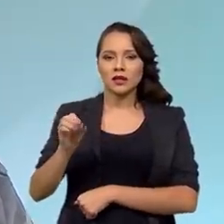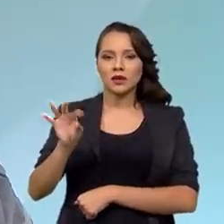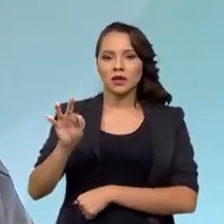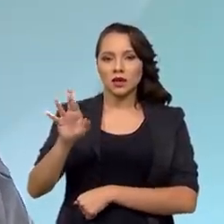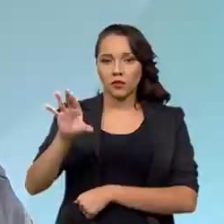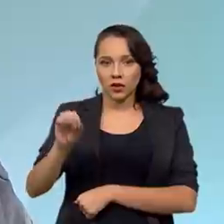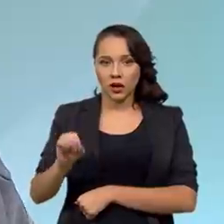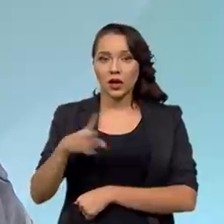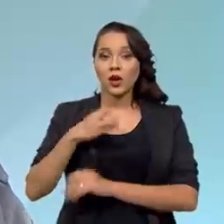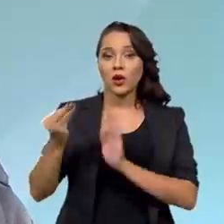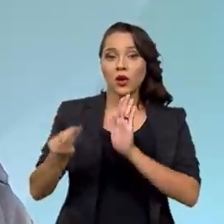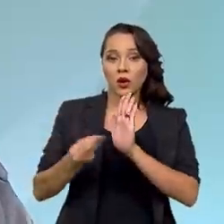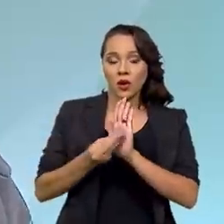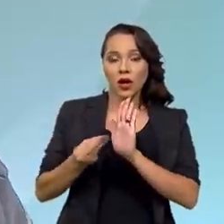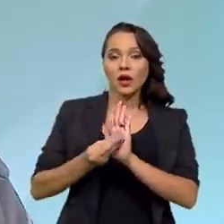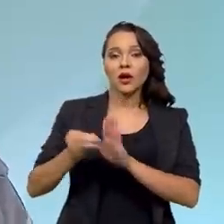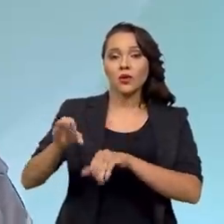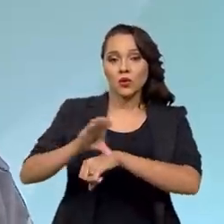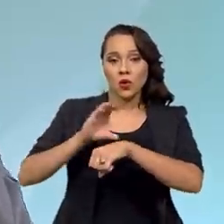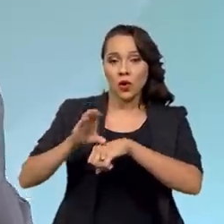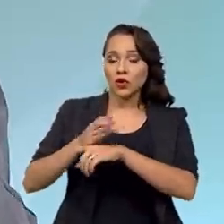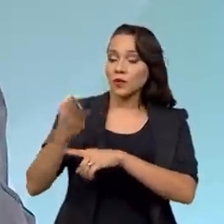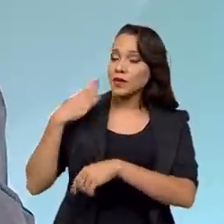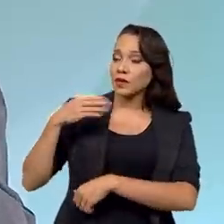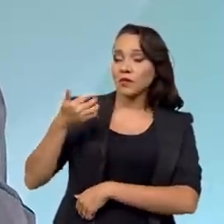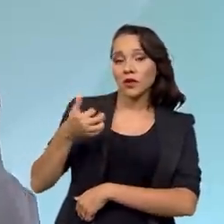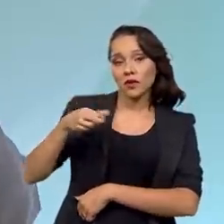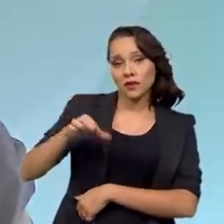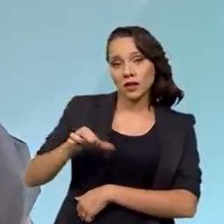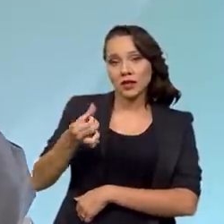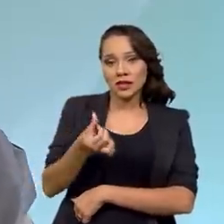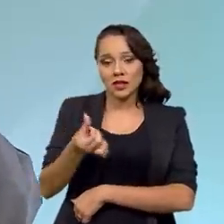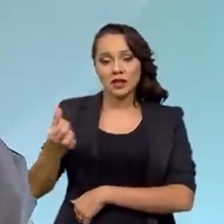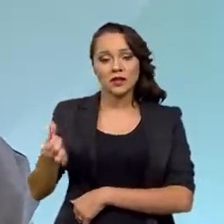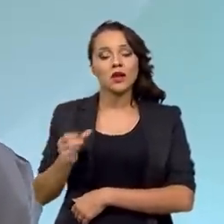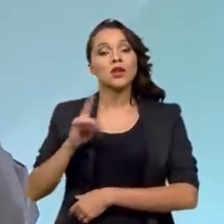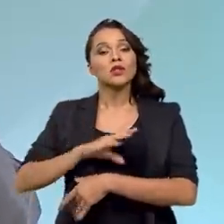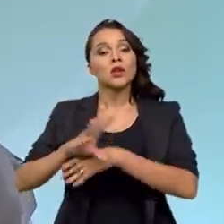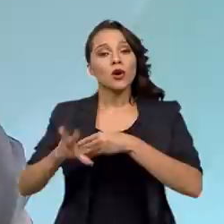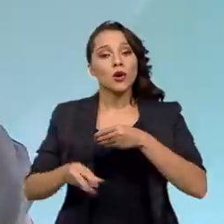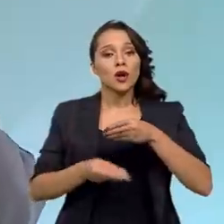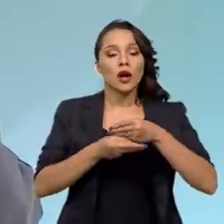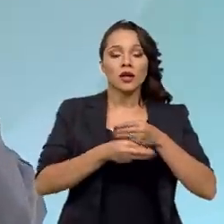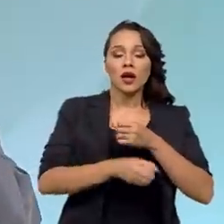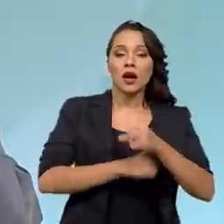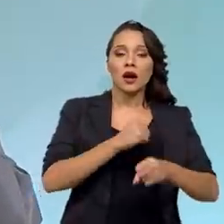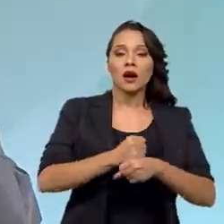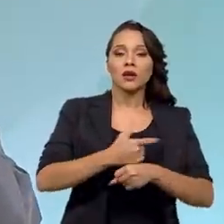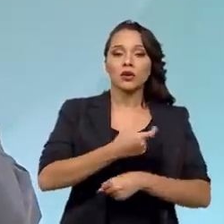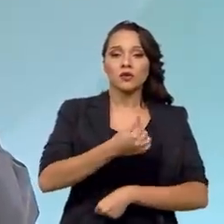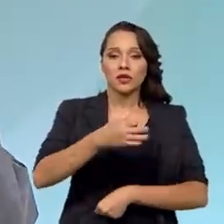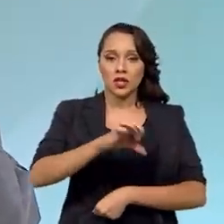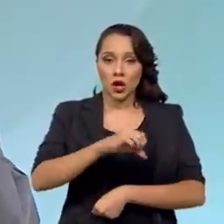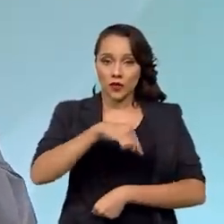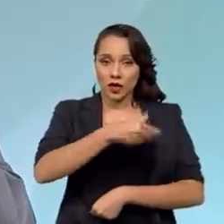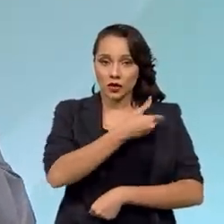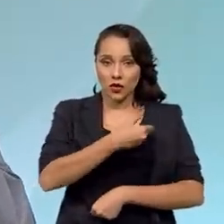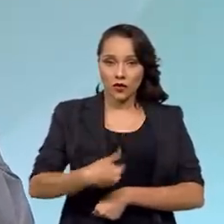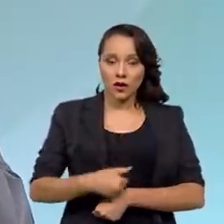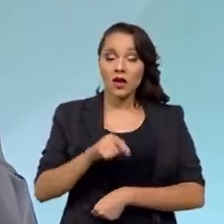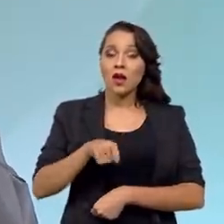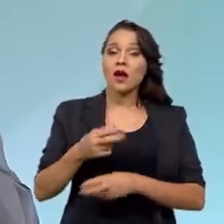prevista no Código Tributário Nacional desde 1966 e só implementada em 2019 nesse governo, é